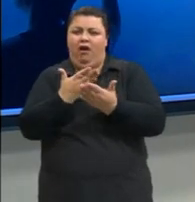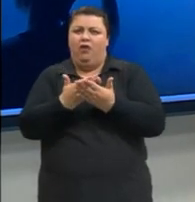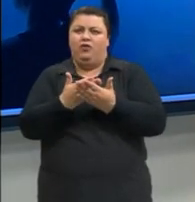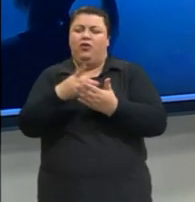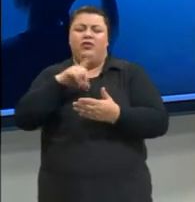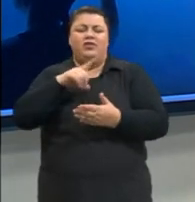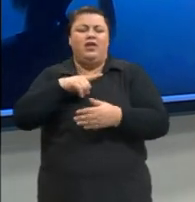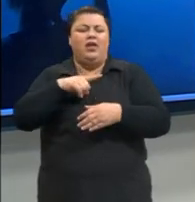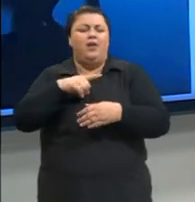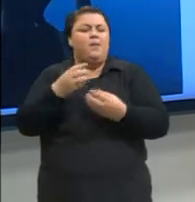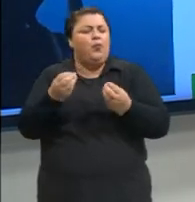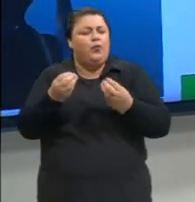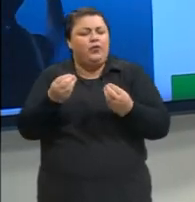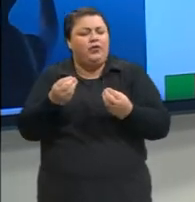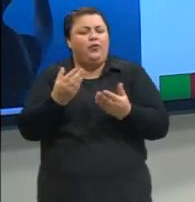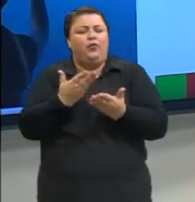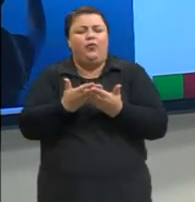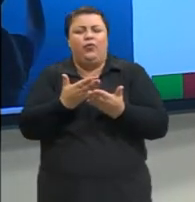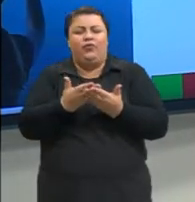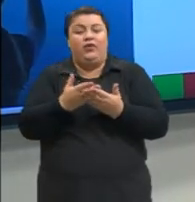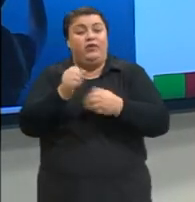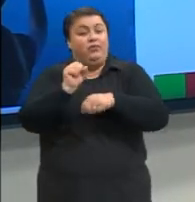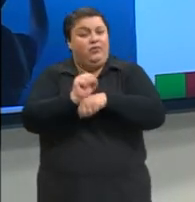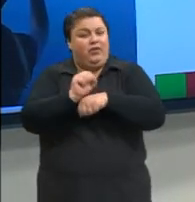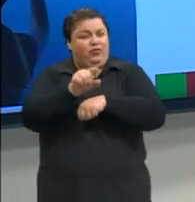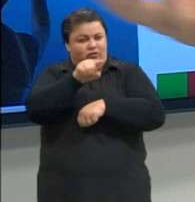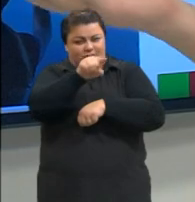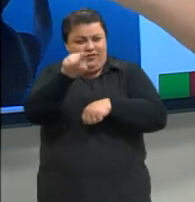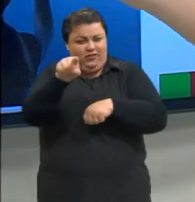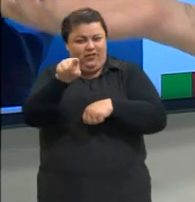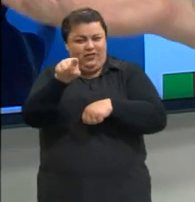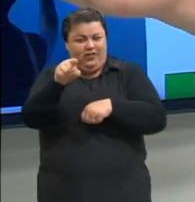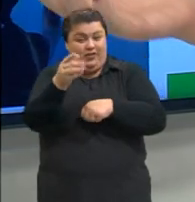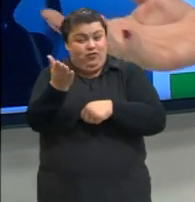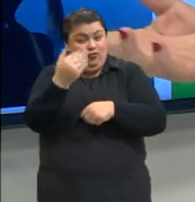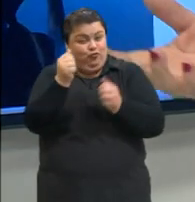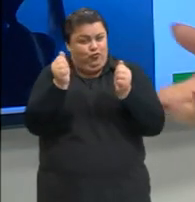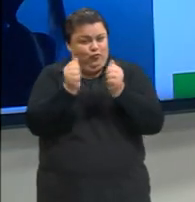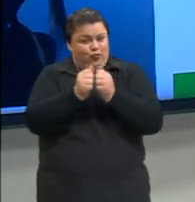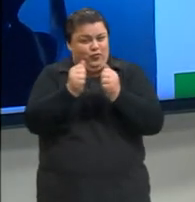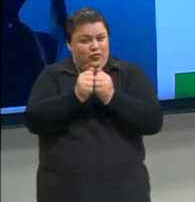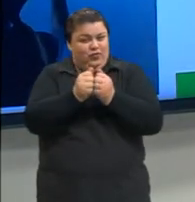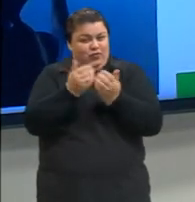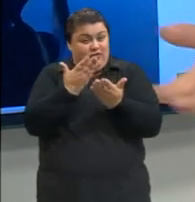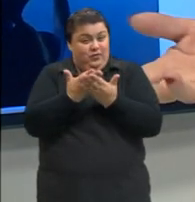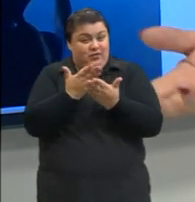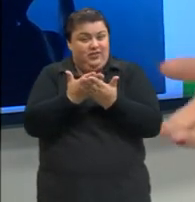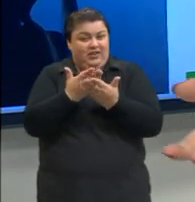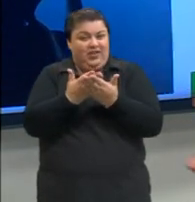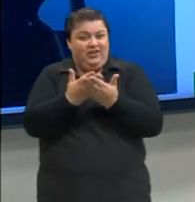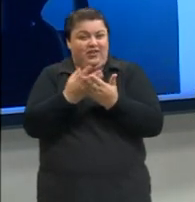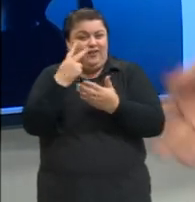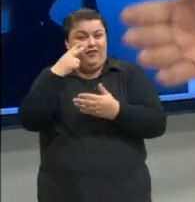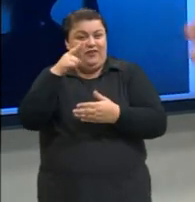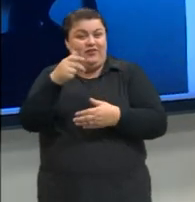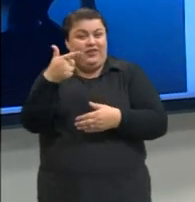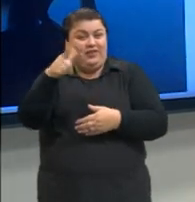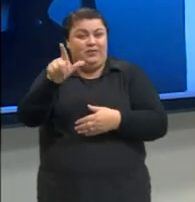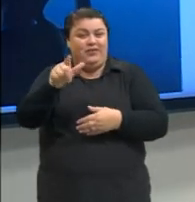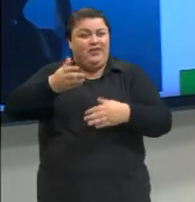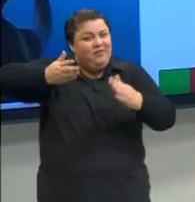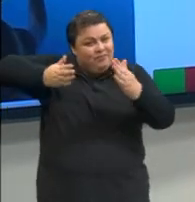A gente tem muita coisa aí pela frente. Eu espero que vocês estejam comigo nesse processo e eu vejo vocês na próxima.